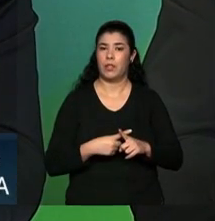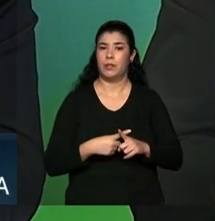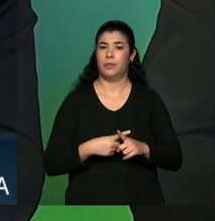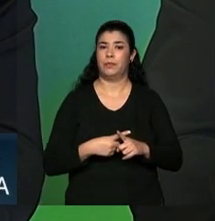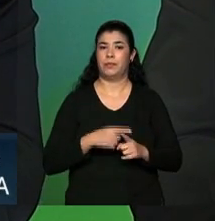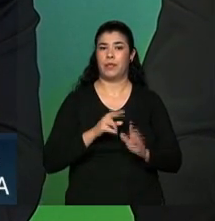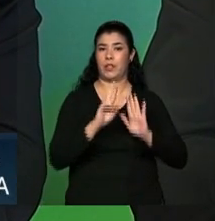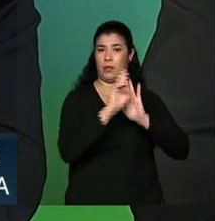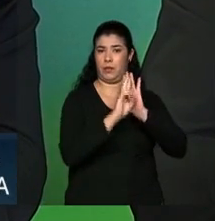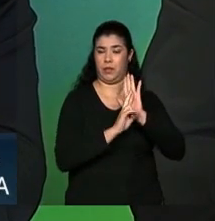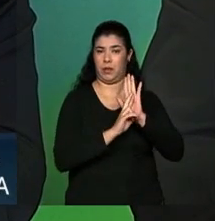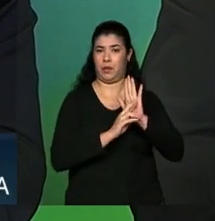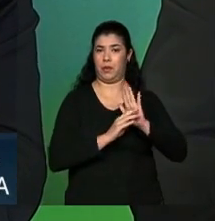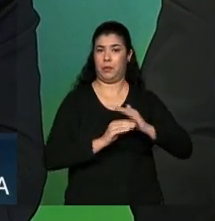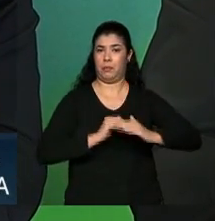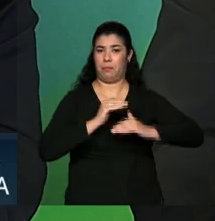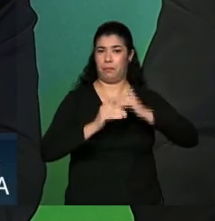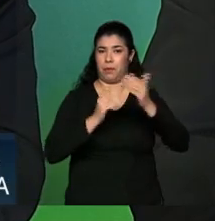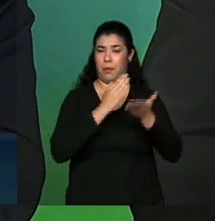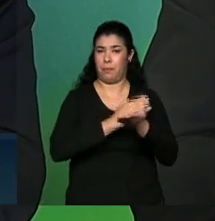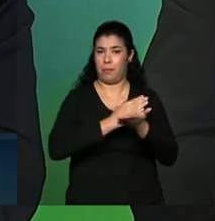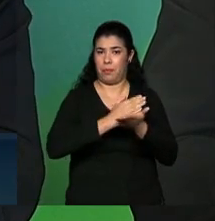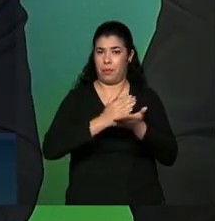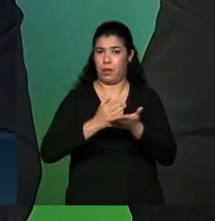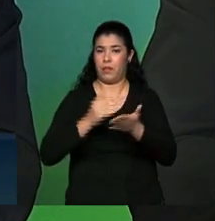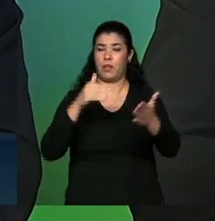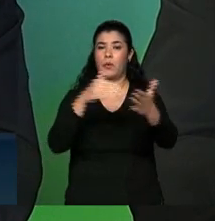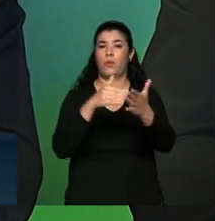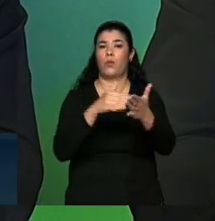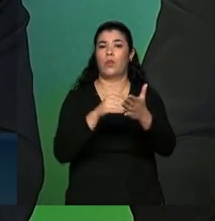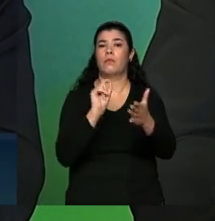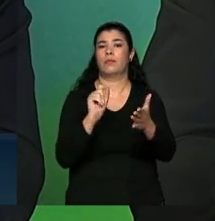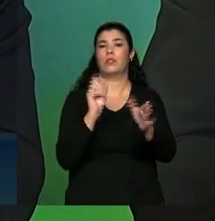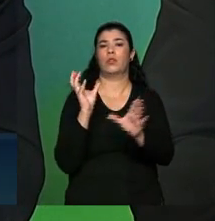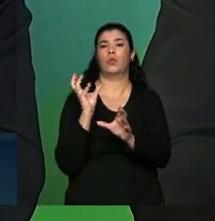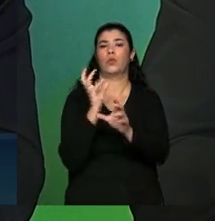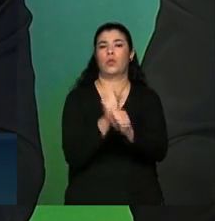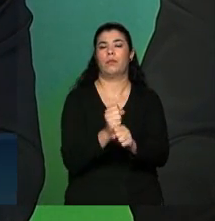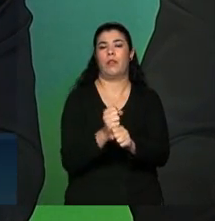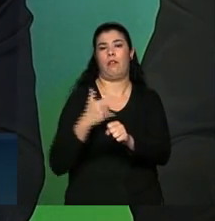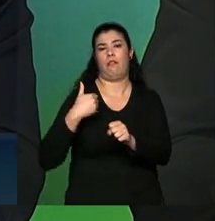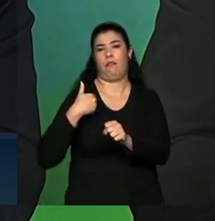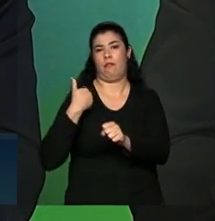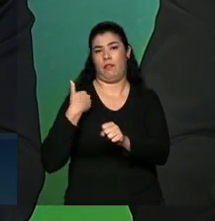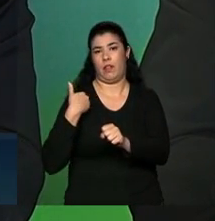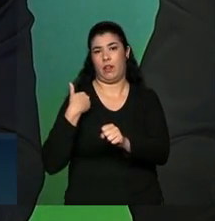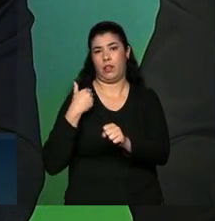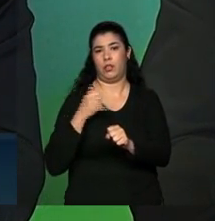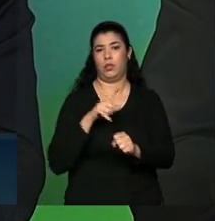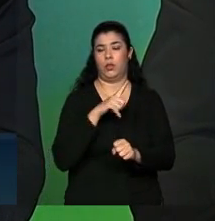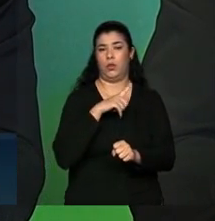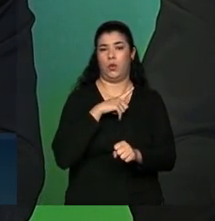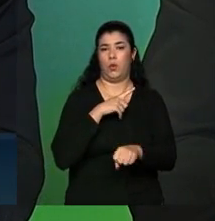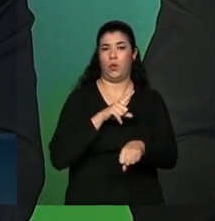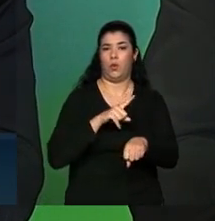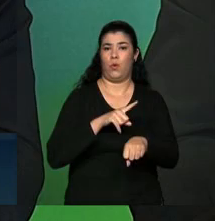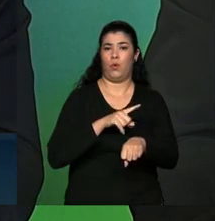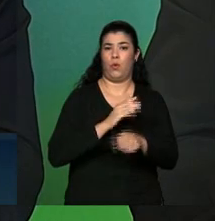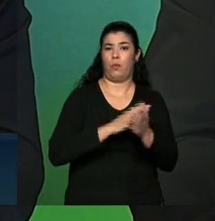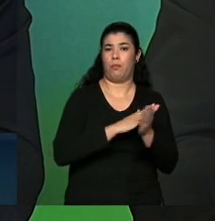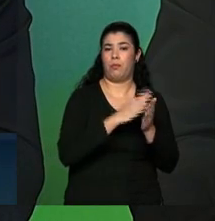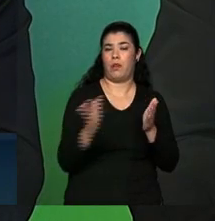vai até um limite, que a soma, onde a soma da idade mais o tempo de contribuição chega a 100 pontos.